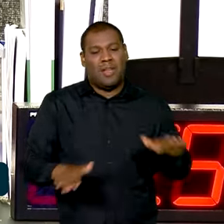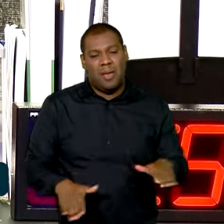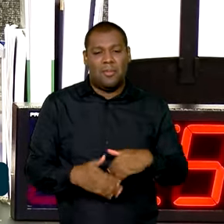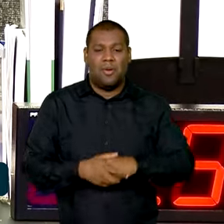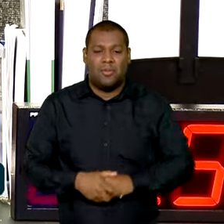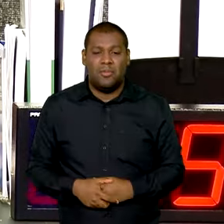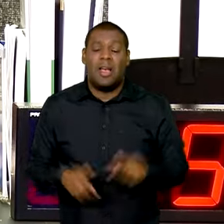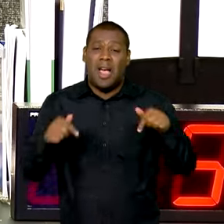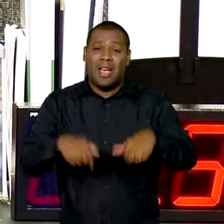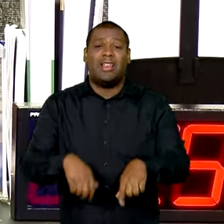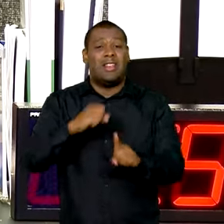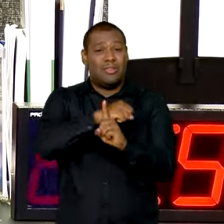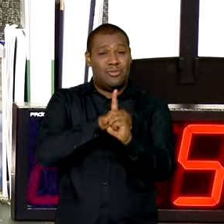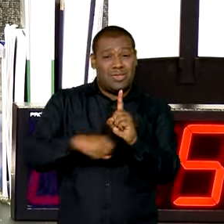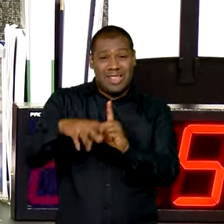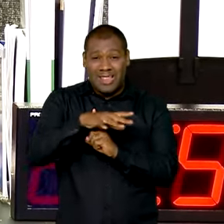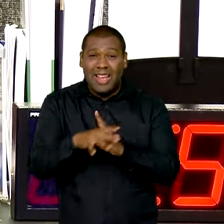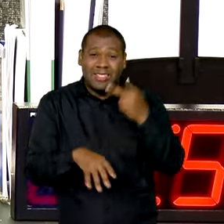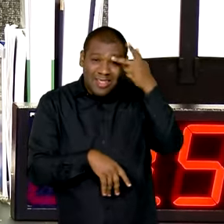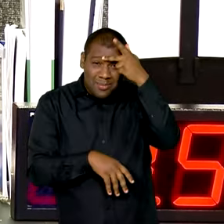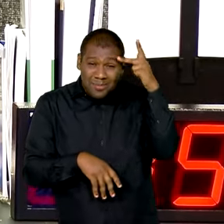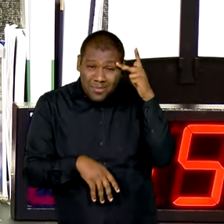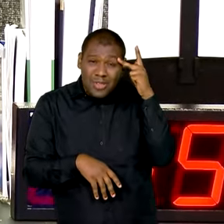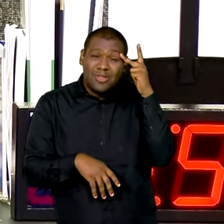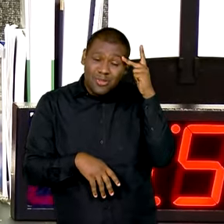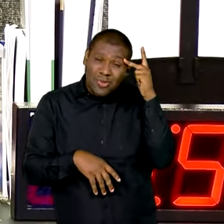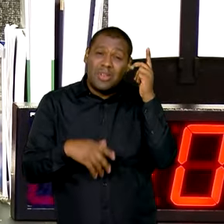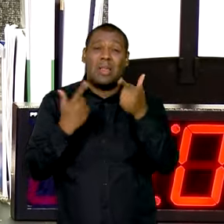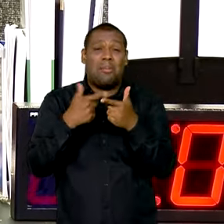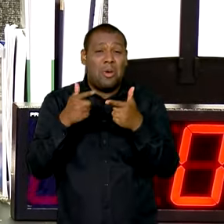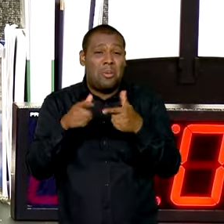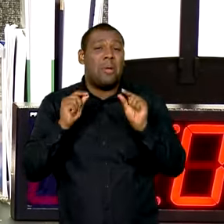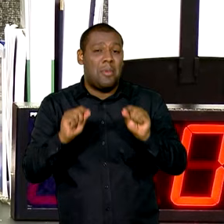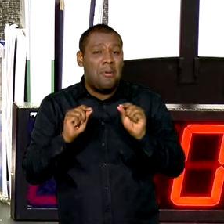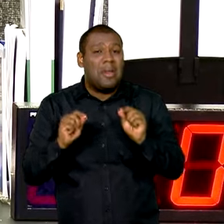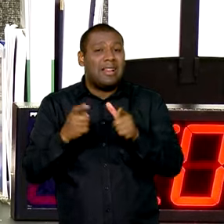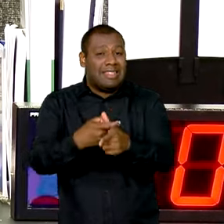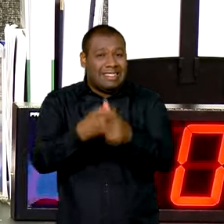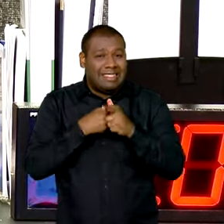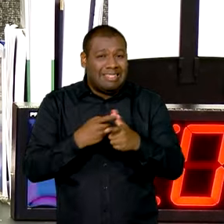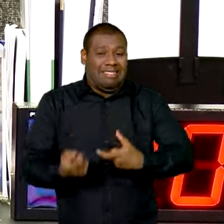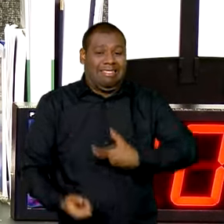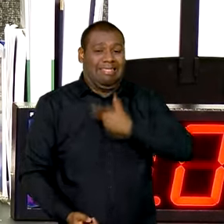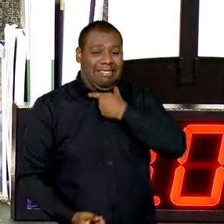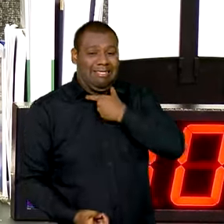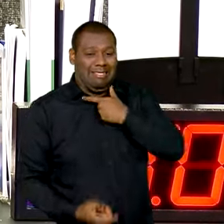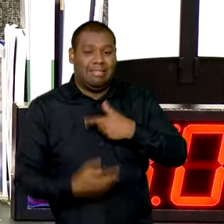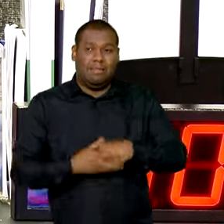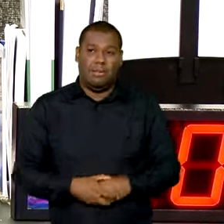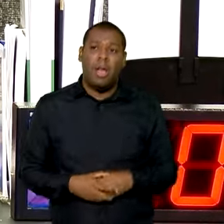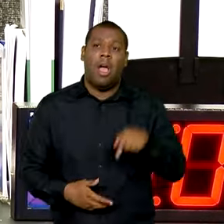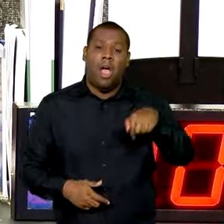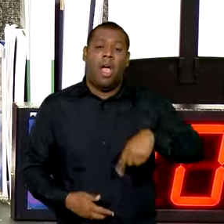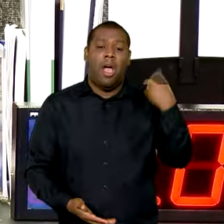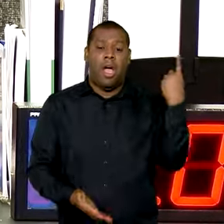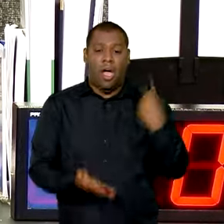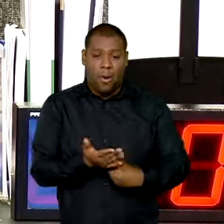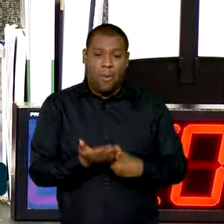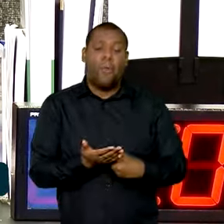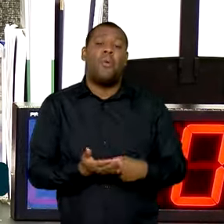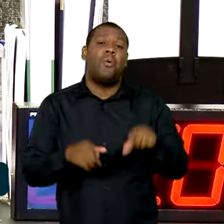na sociedade brasileira e esse nosso acordo visa a aprimorar os